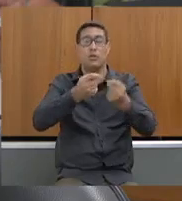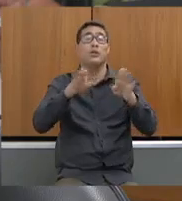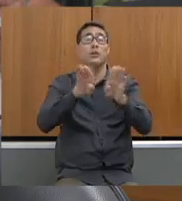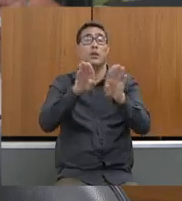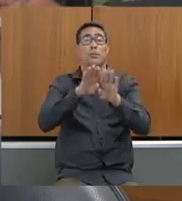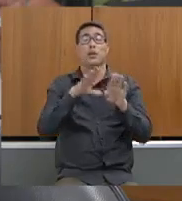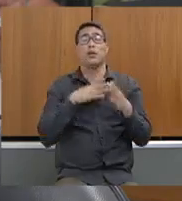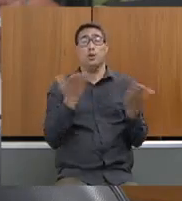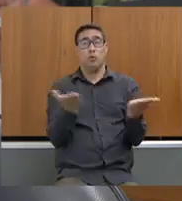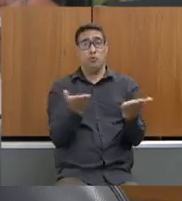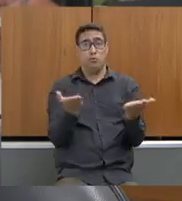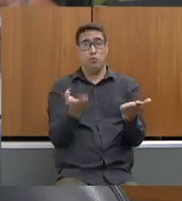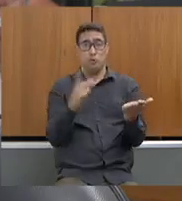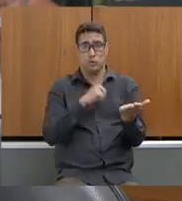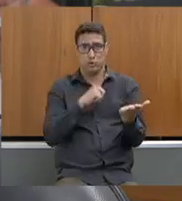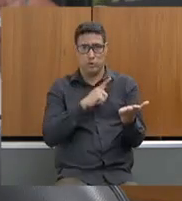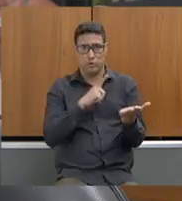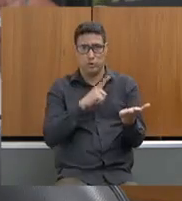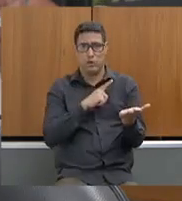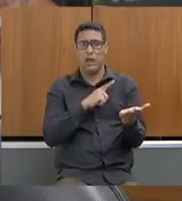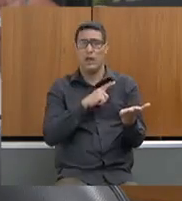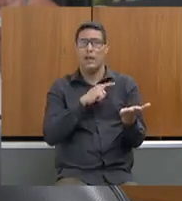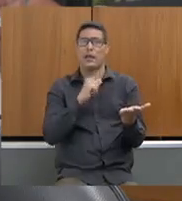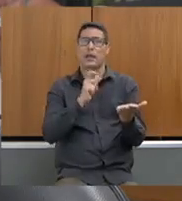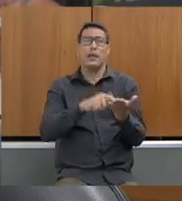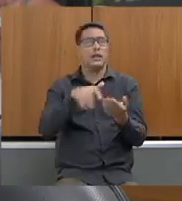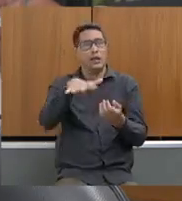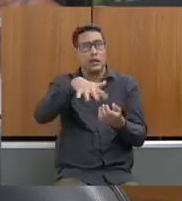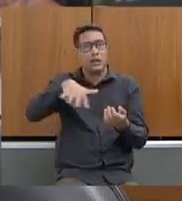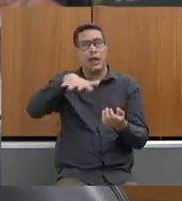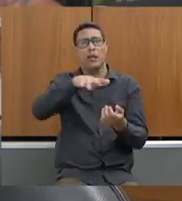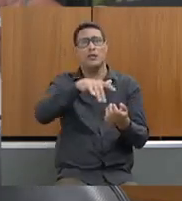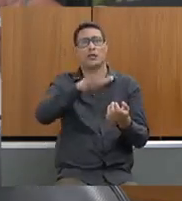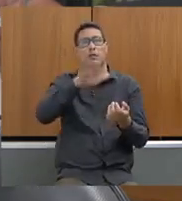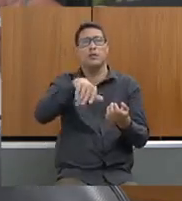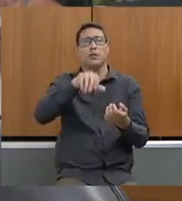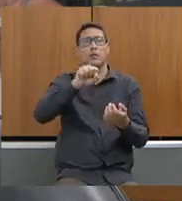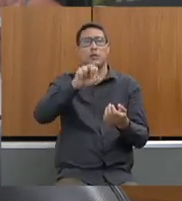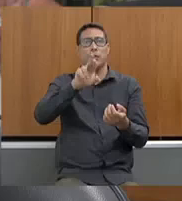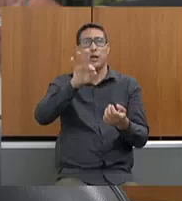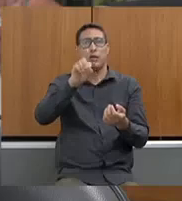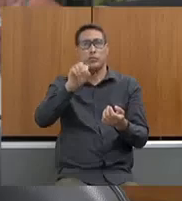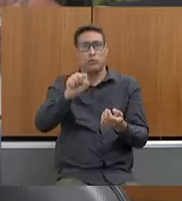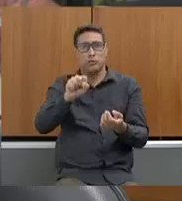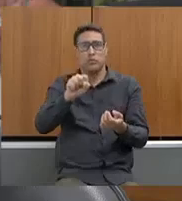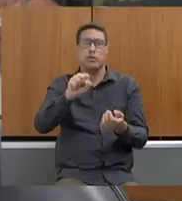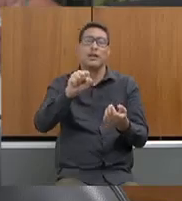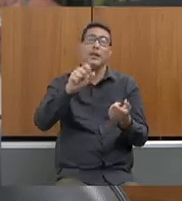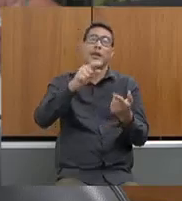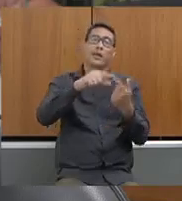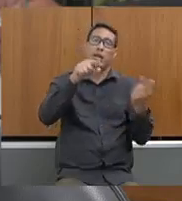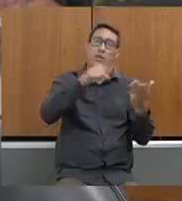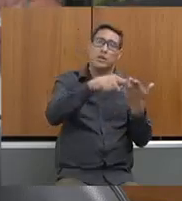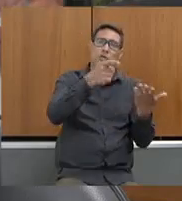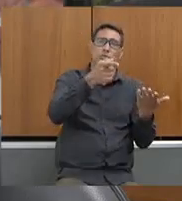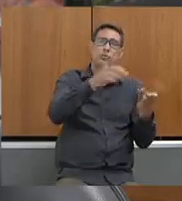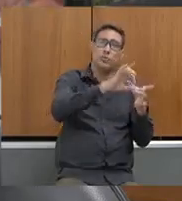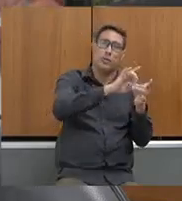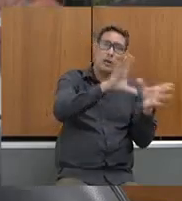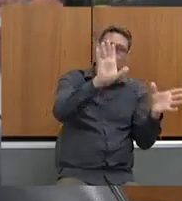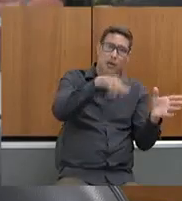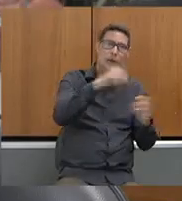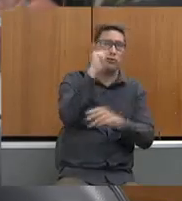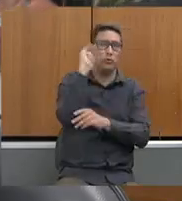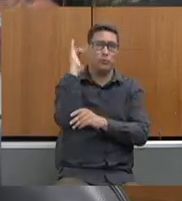hoje uma descentralização muito grande na análise dos nossos atos autorizativos, seja no licenciamento ambiental, seja na